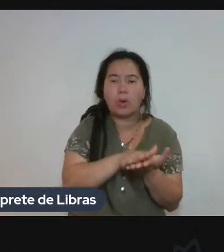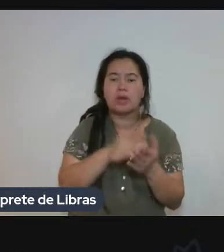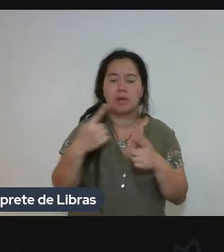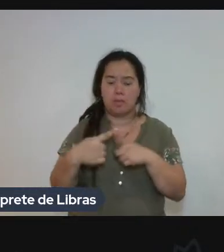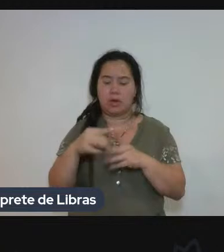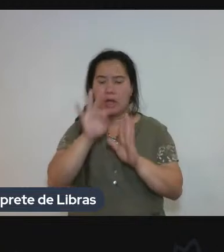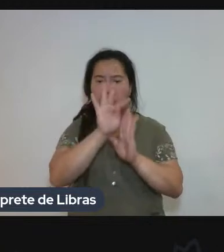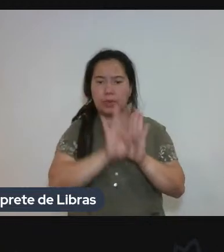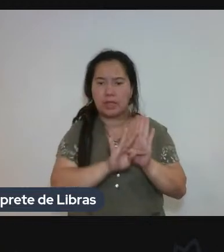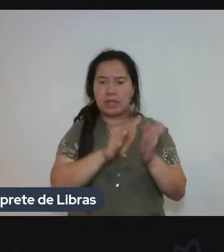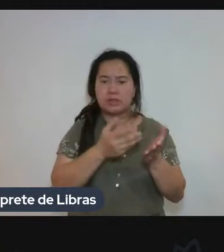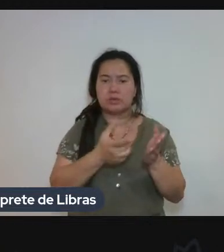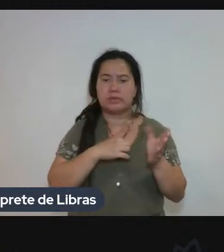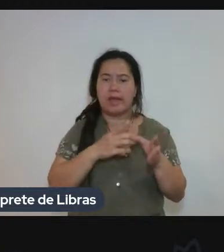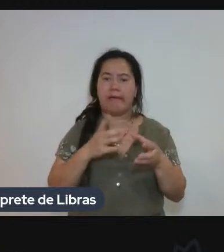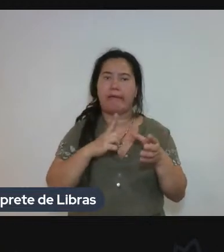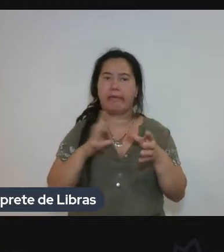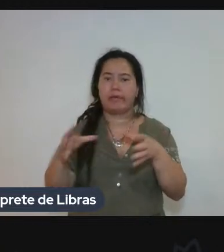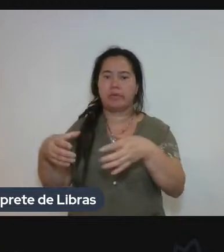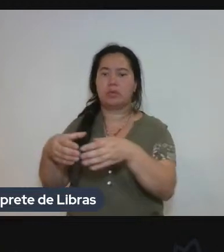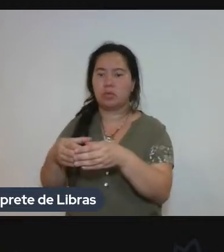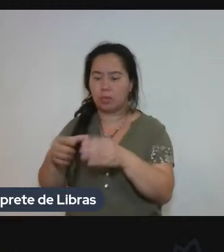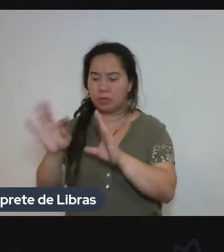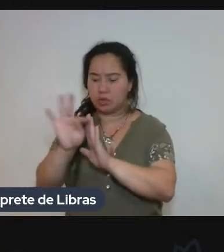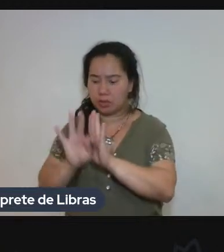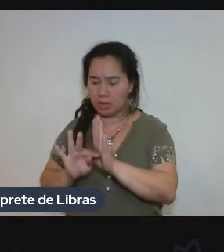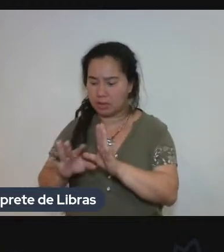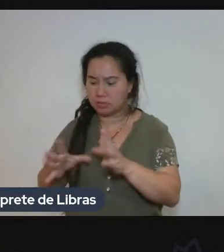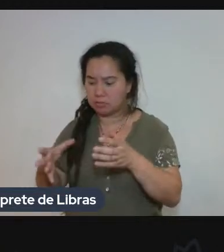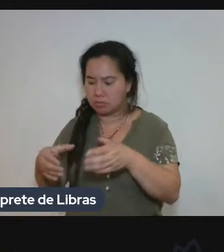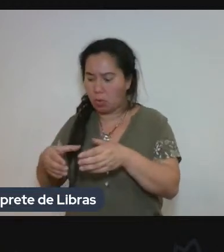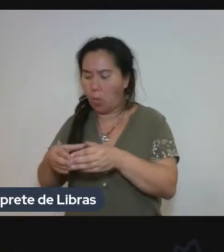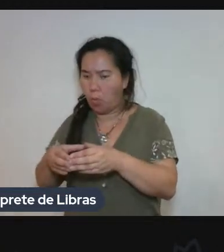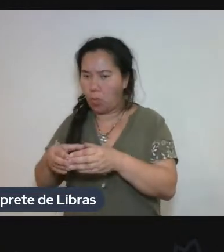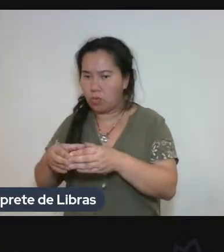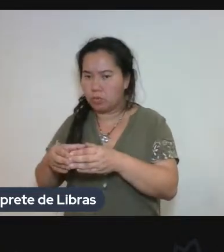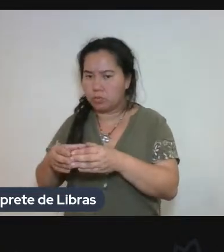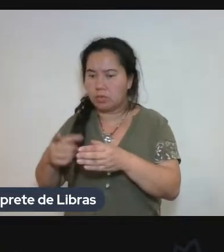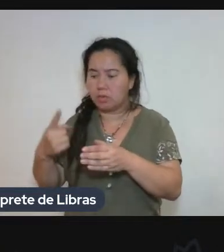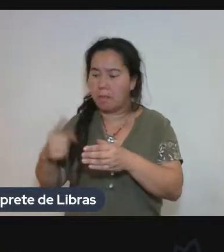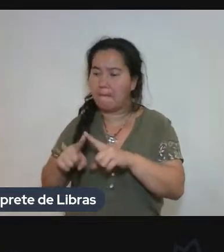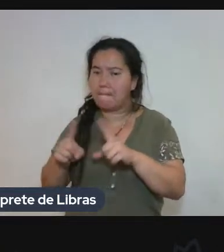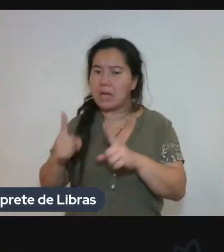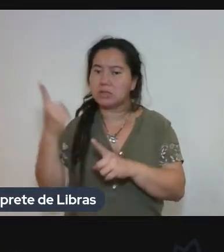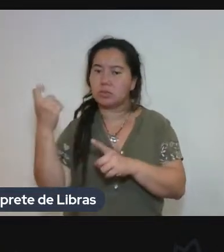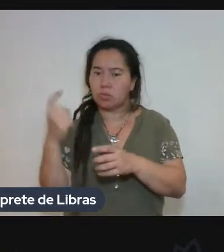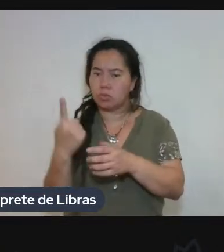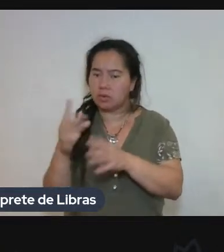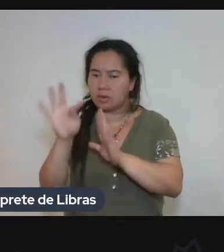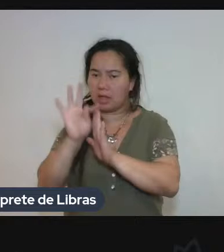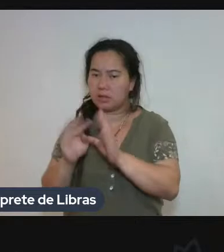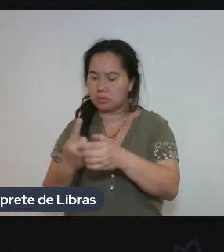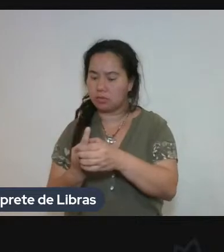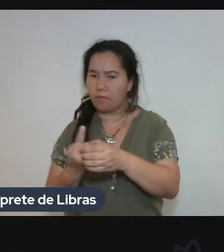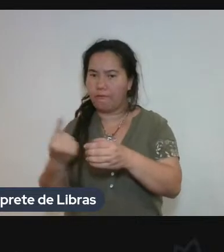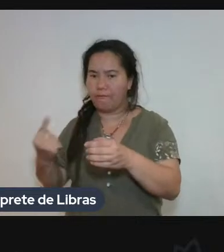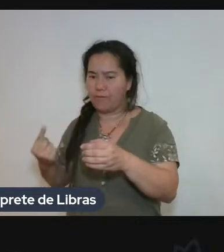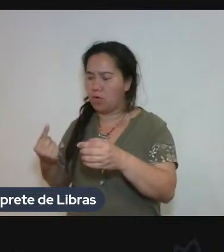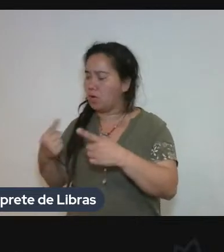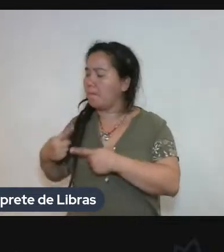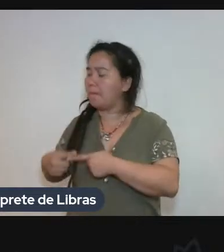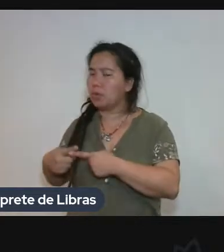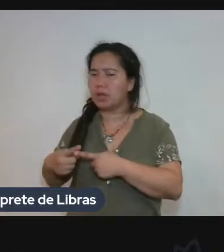foi incluído em outra obra completa. como que essa obra foi recebida, no caso da